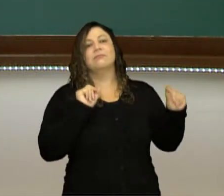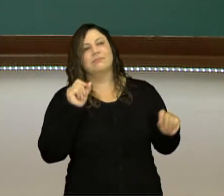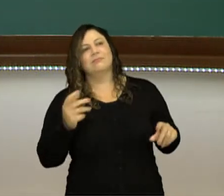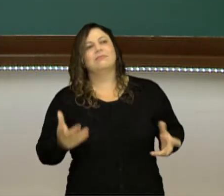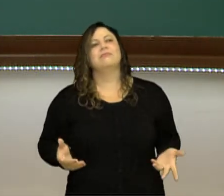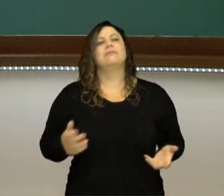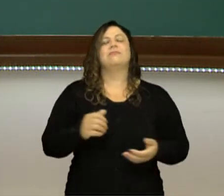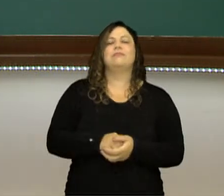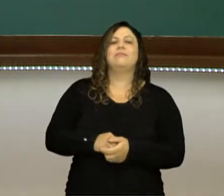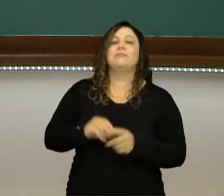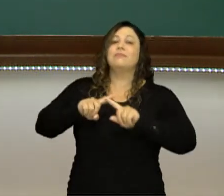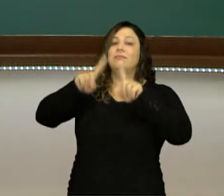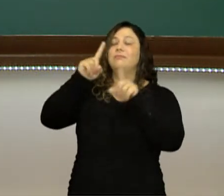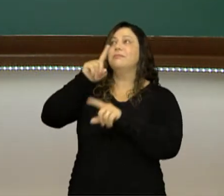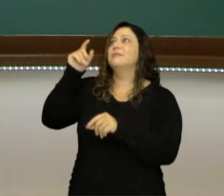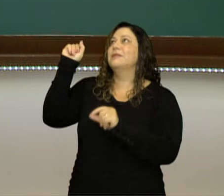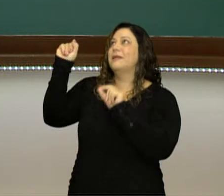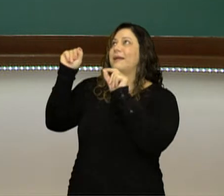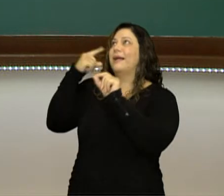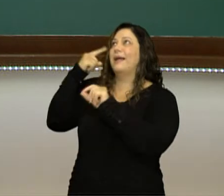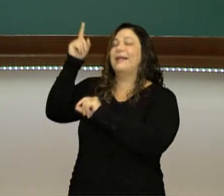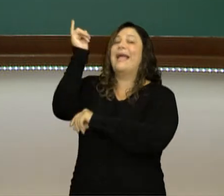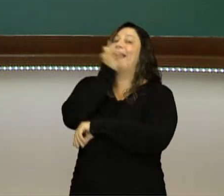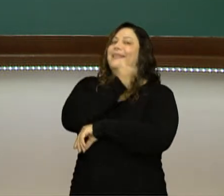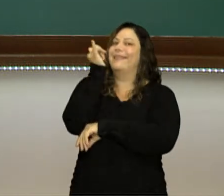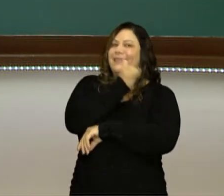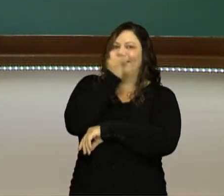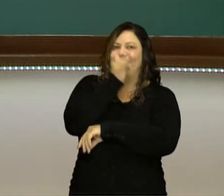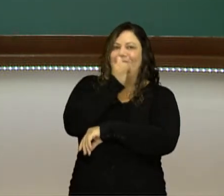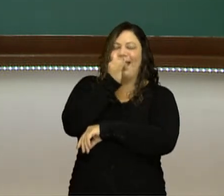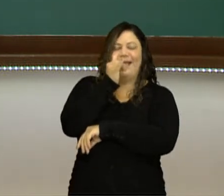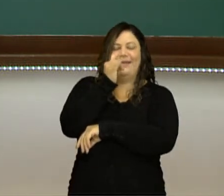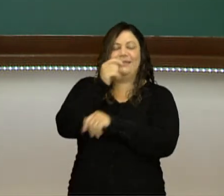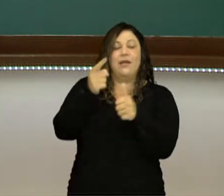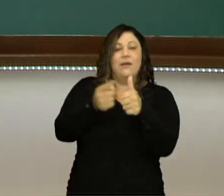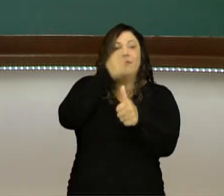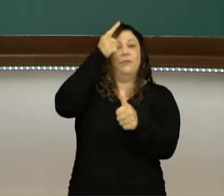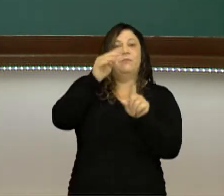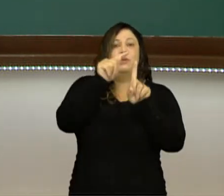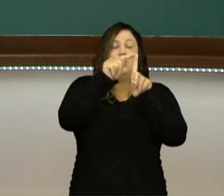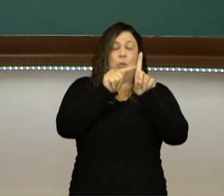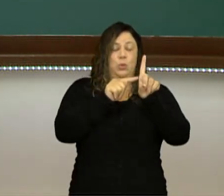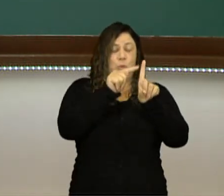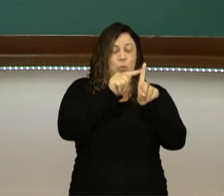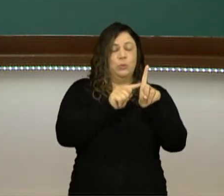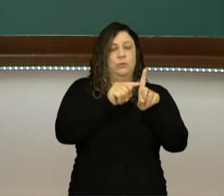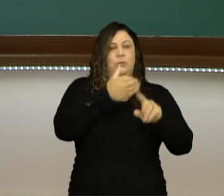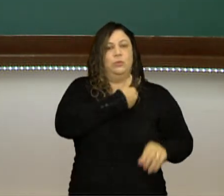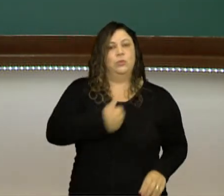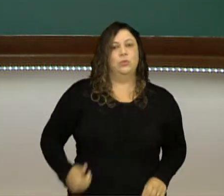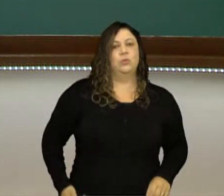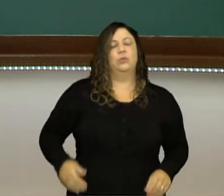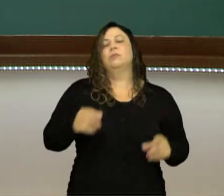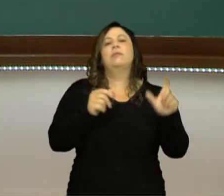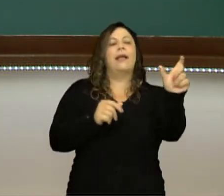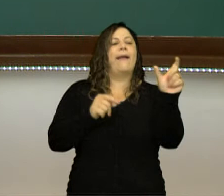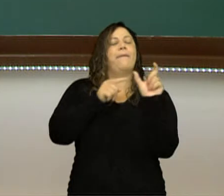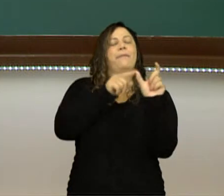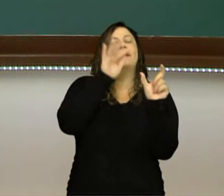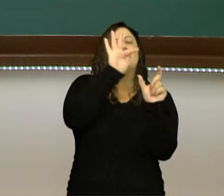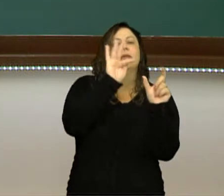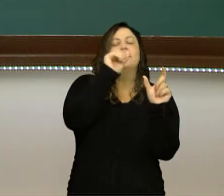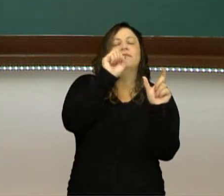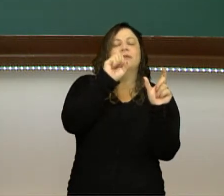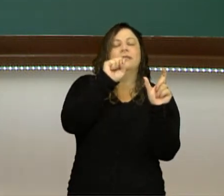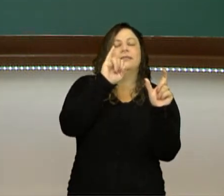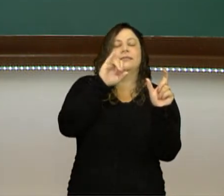E aí nós vamos falar do fascismo na Itália, que é um primeiro tipo de governo totalitarista. A palavra fascismo, muito famosa, vem